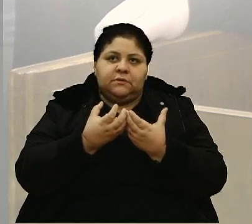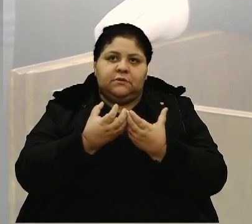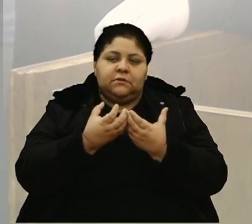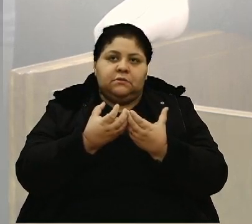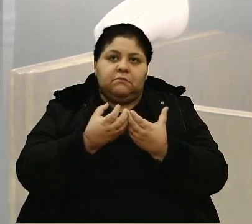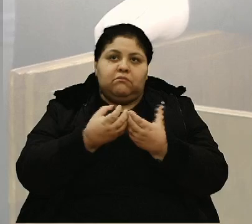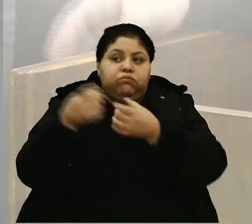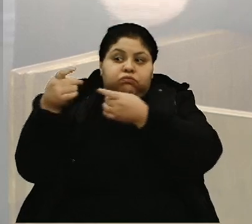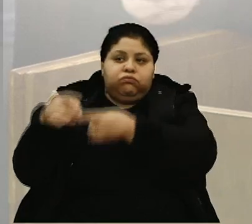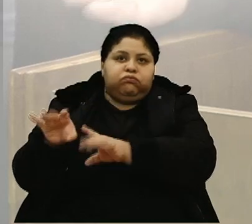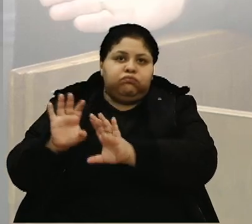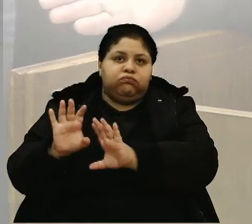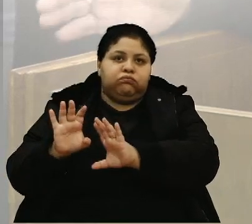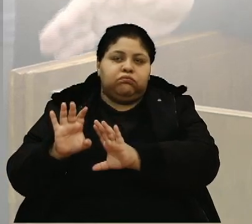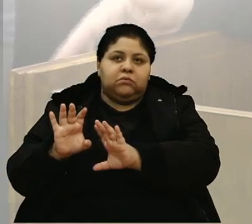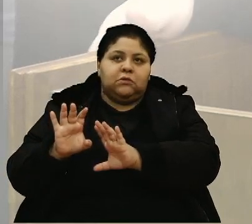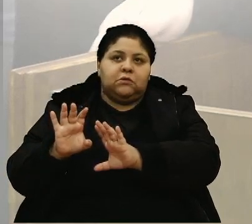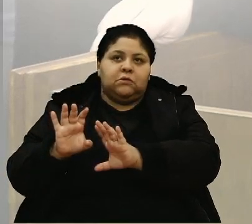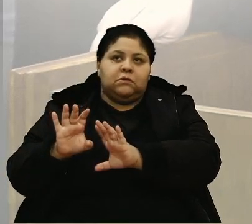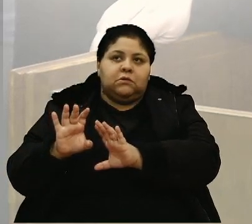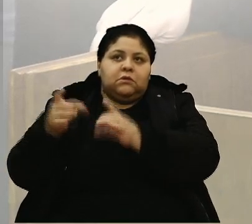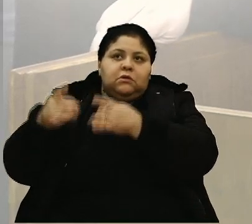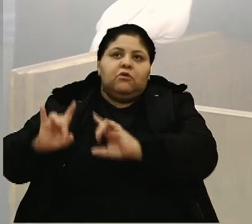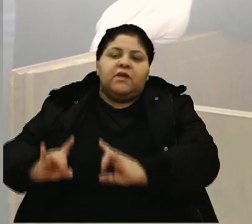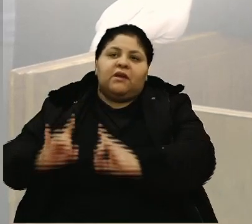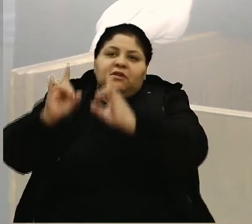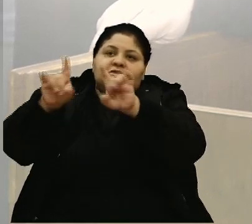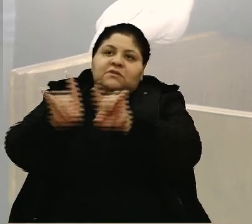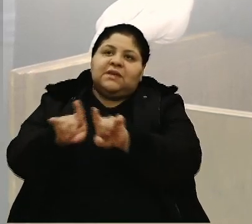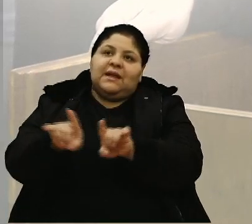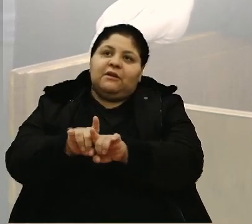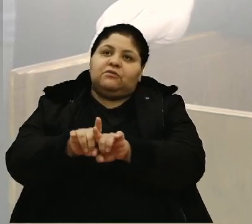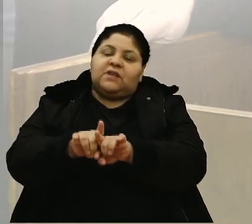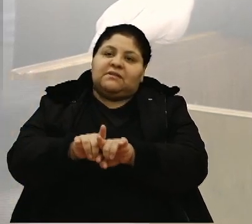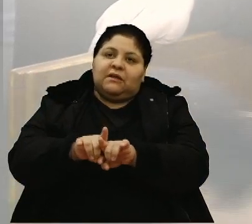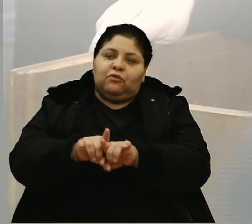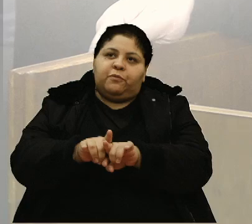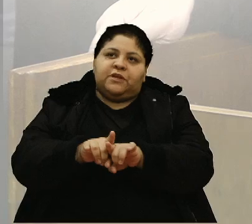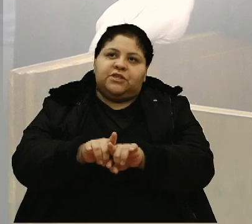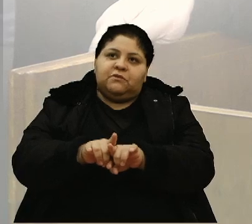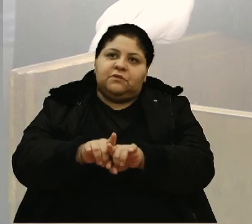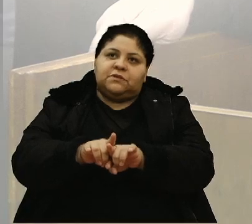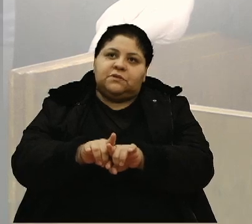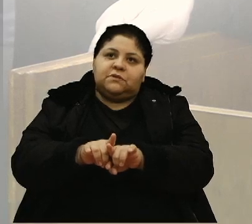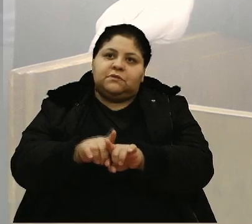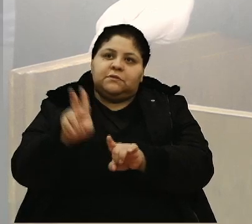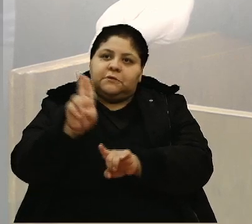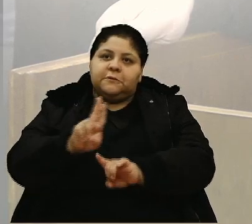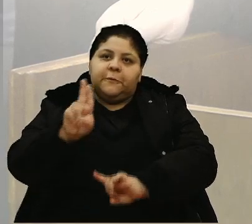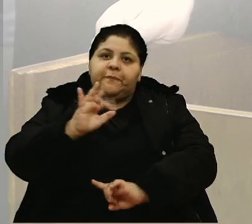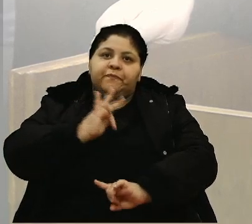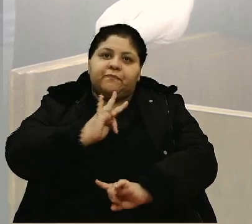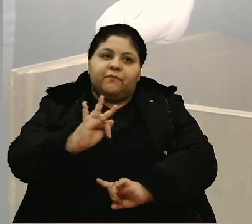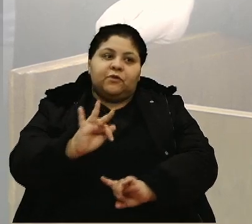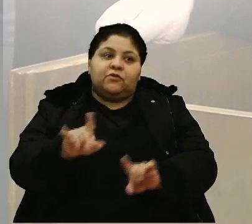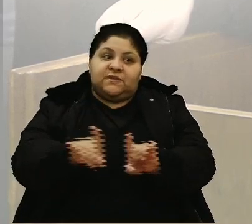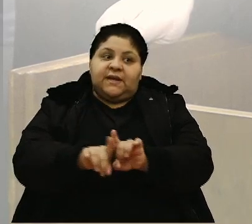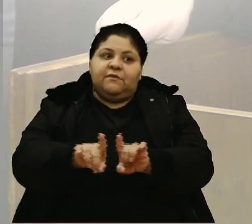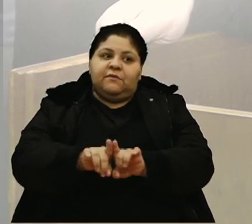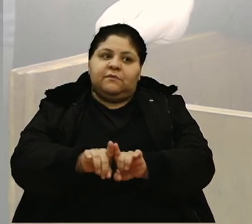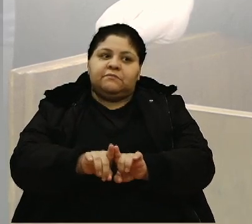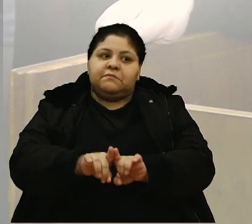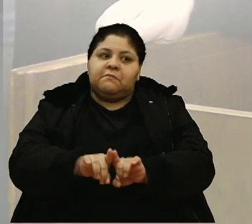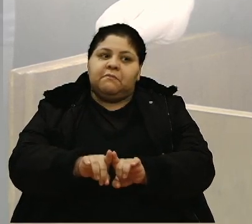abandono e acaba daí abandonando o prédio. Então a minha preocupação foi nesse sentido, com a Universidade Federal. E